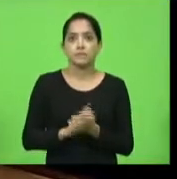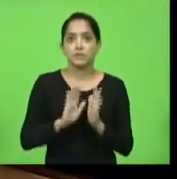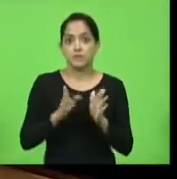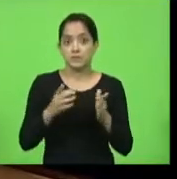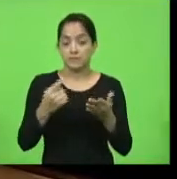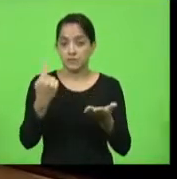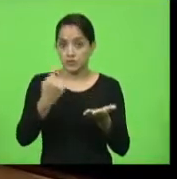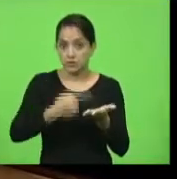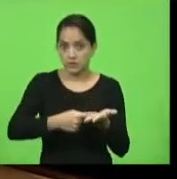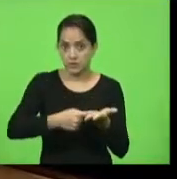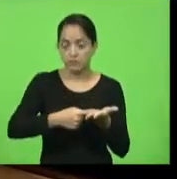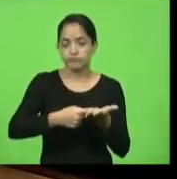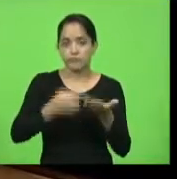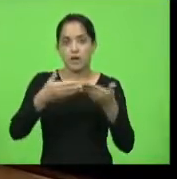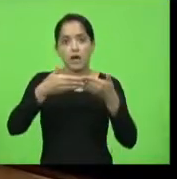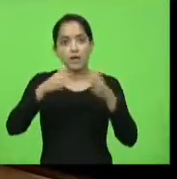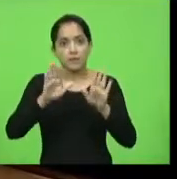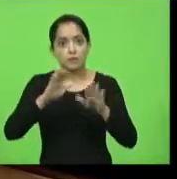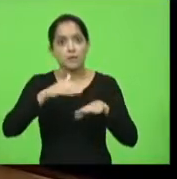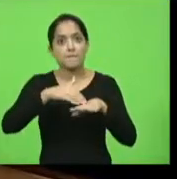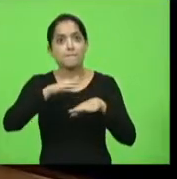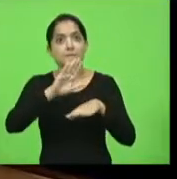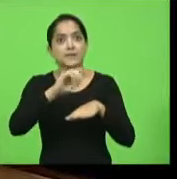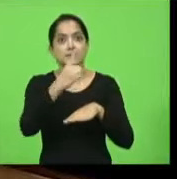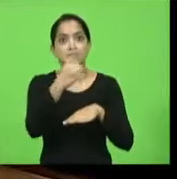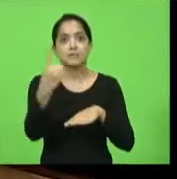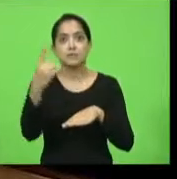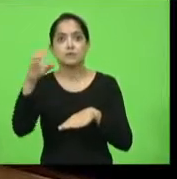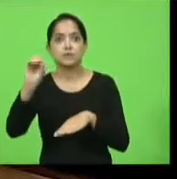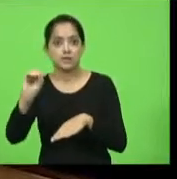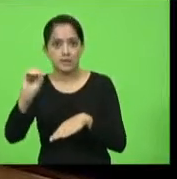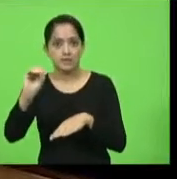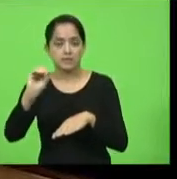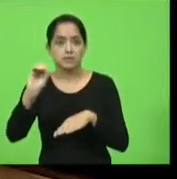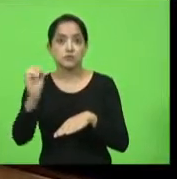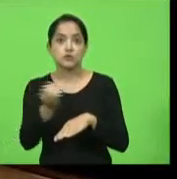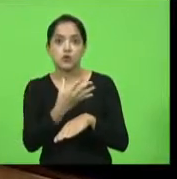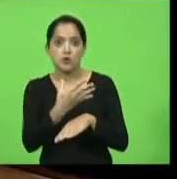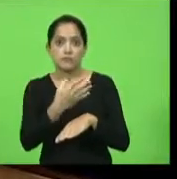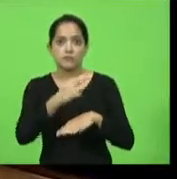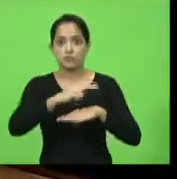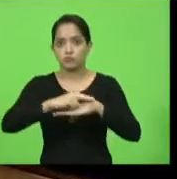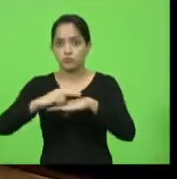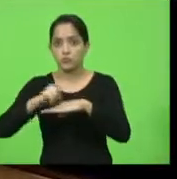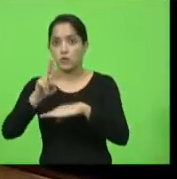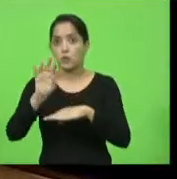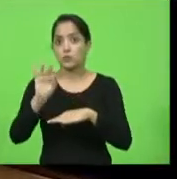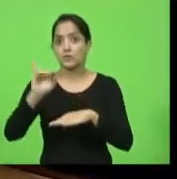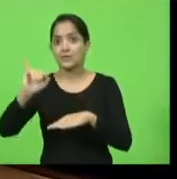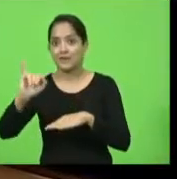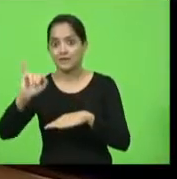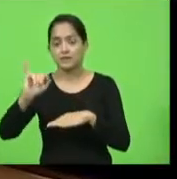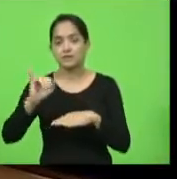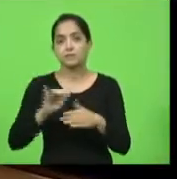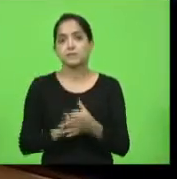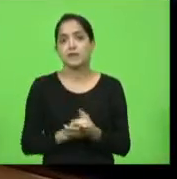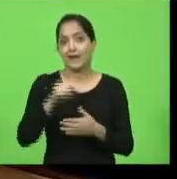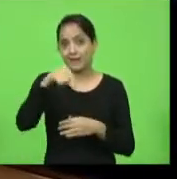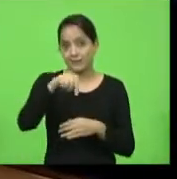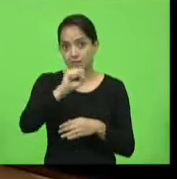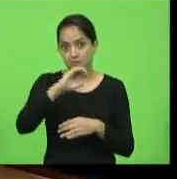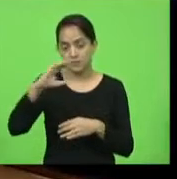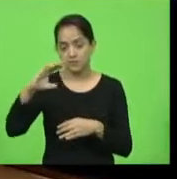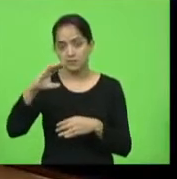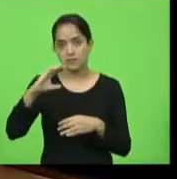também a abertura de mais 110 novos leitos de UTI intensiva no Estado de Santa Catarina, daí